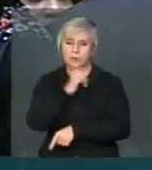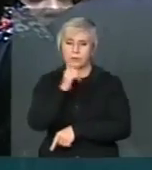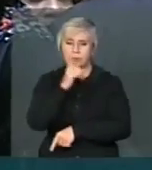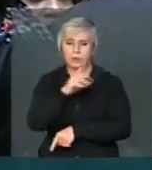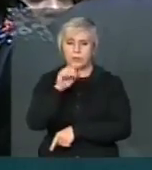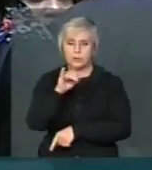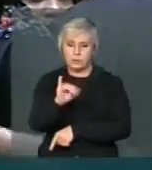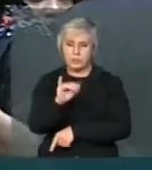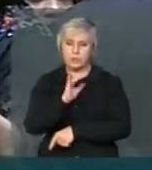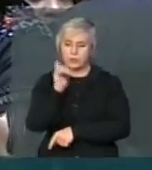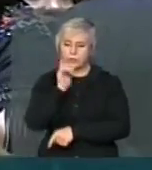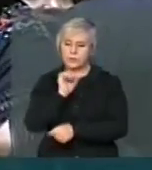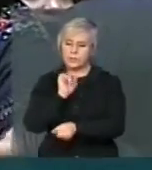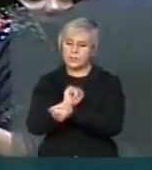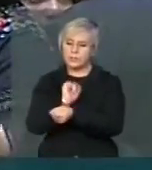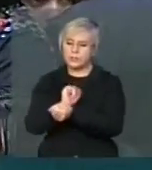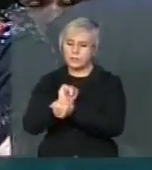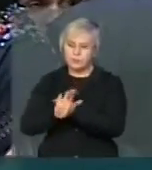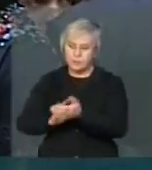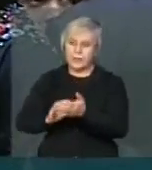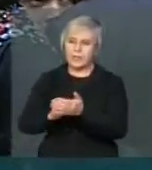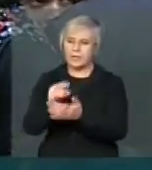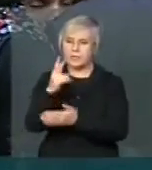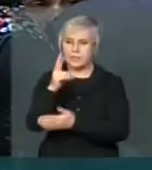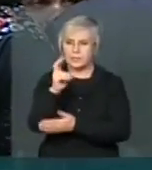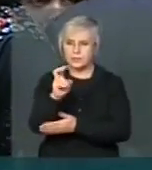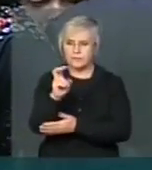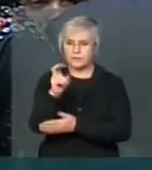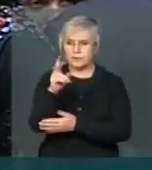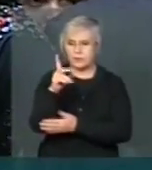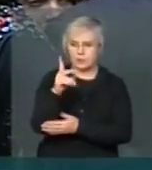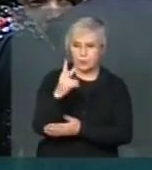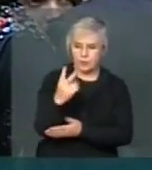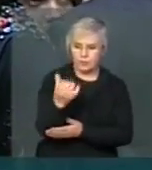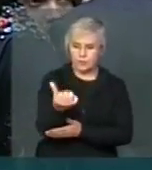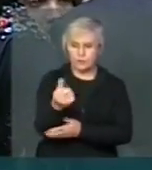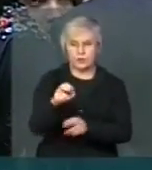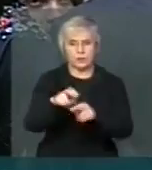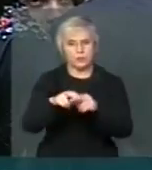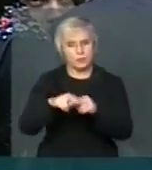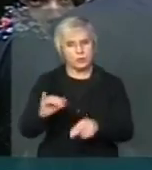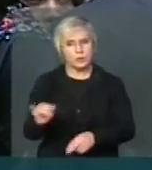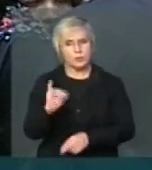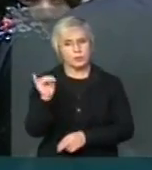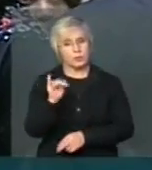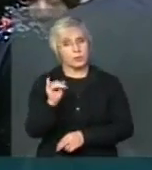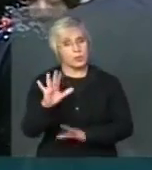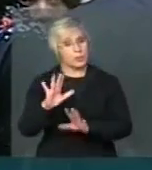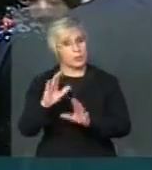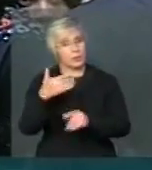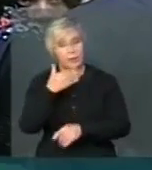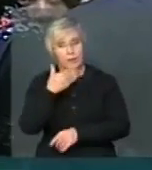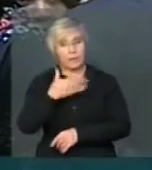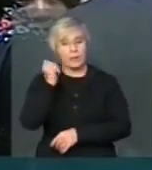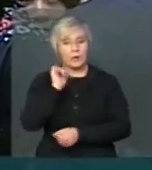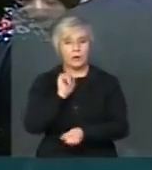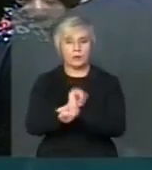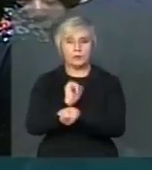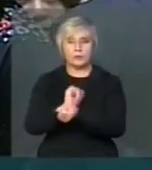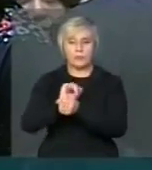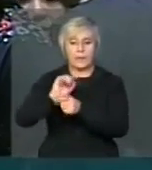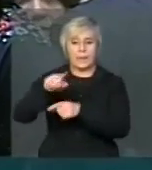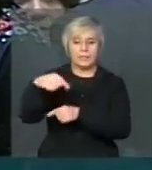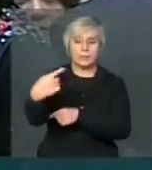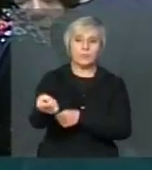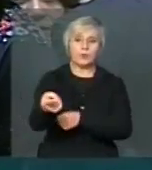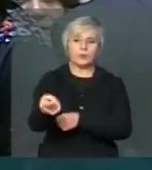construção com maior tempo junto ao governo. Por isso que nós achamos que era mais lógico deixar para depois,